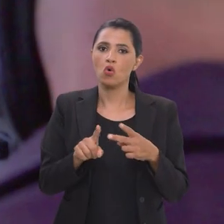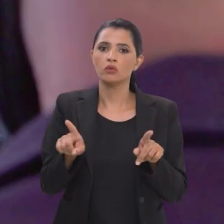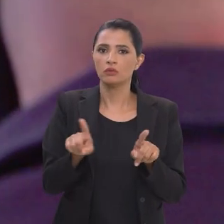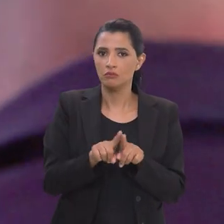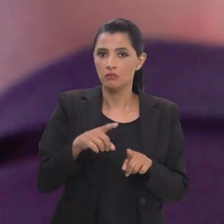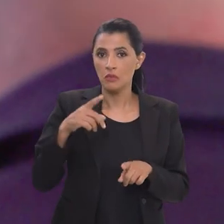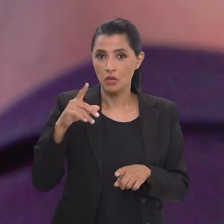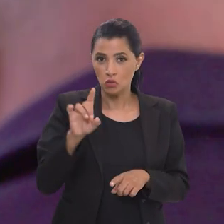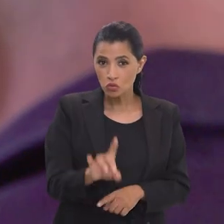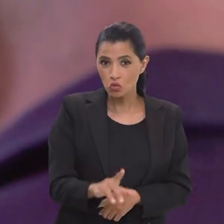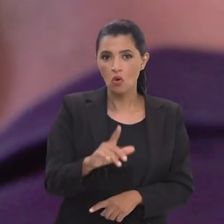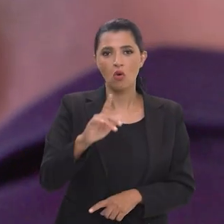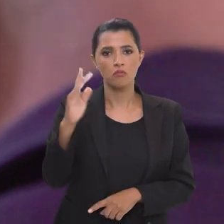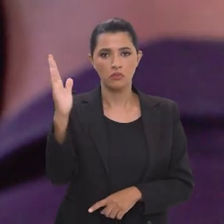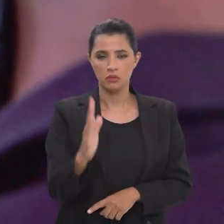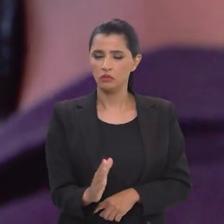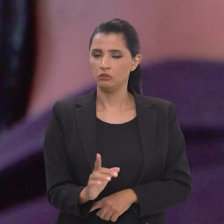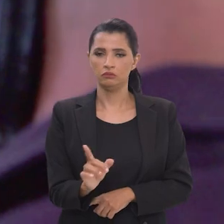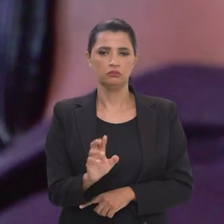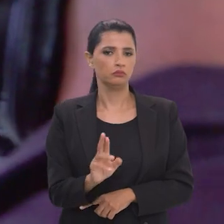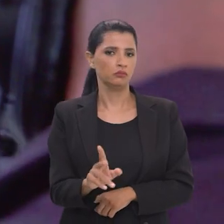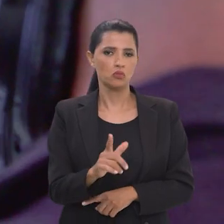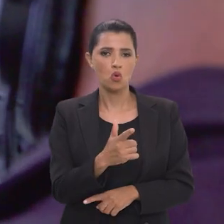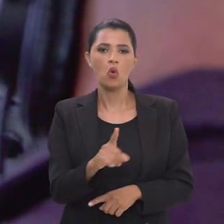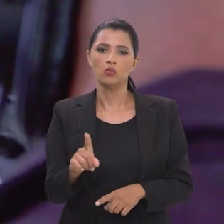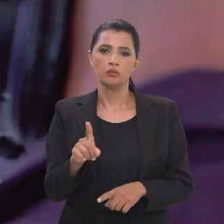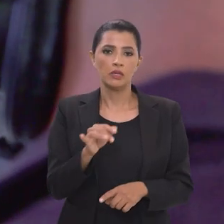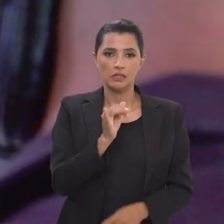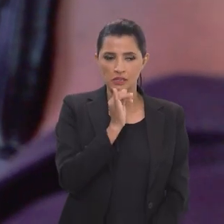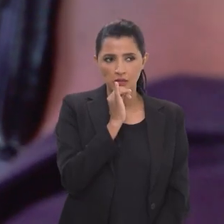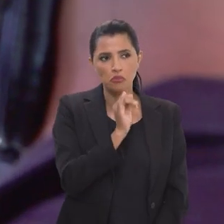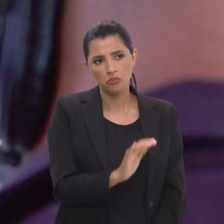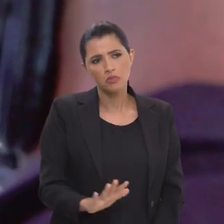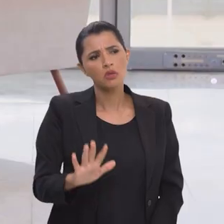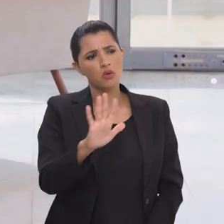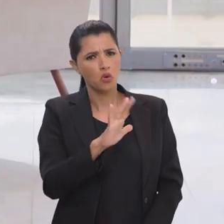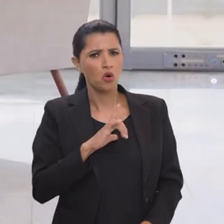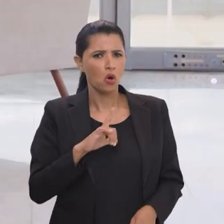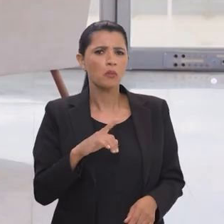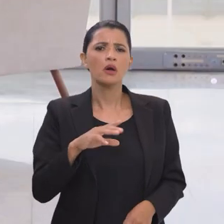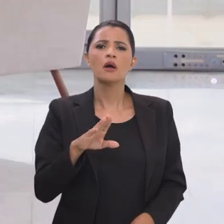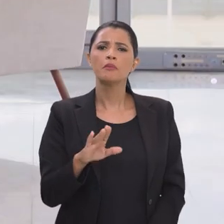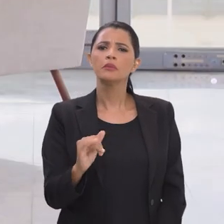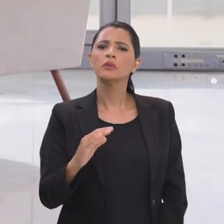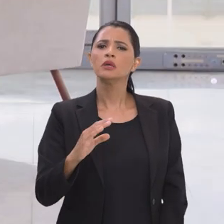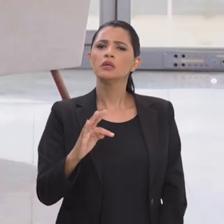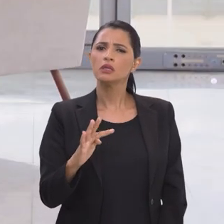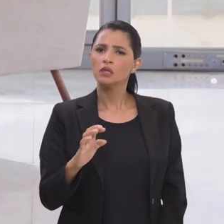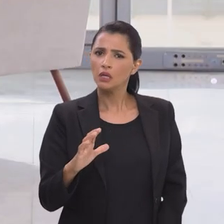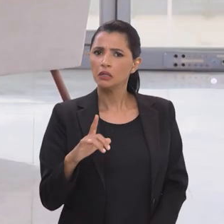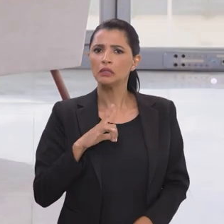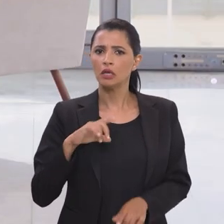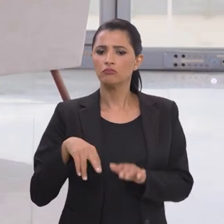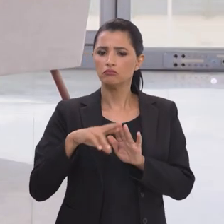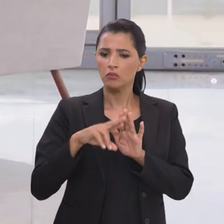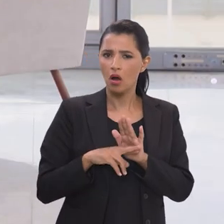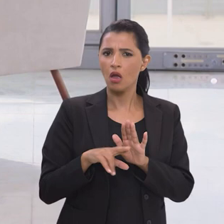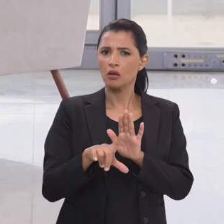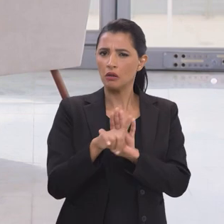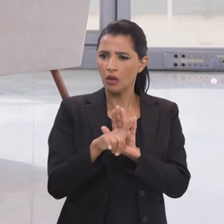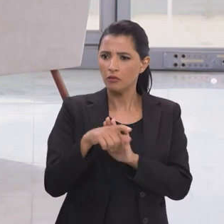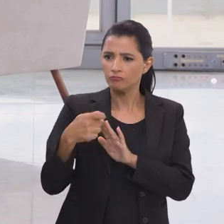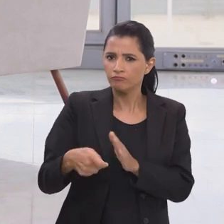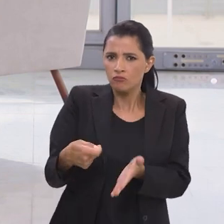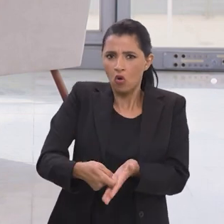e é um outro debate que não é só o Brasil que está fazendo na Europa por exemplo as big techs tem uma